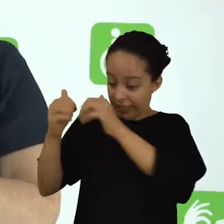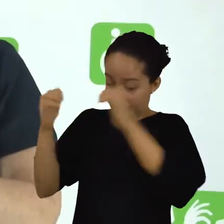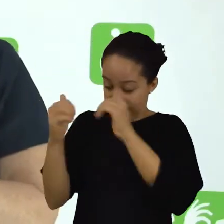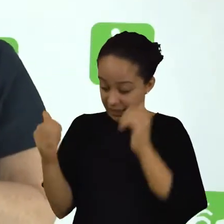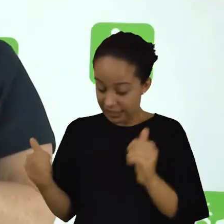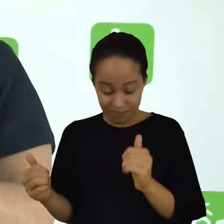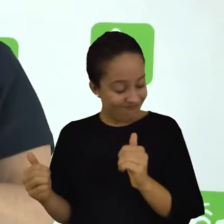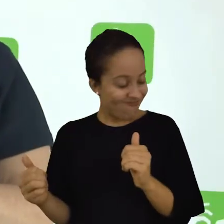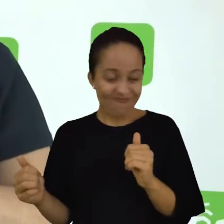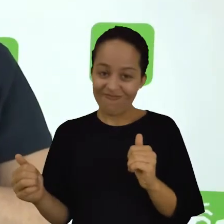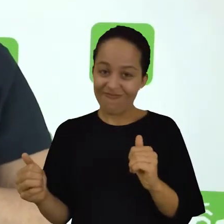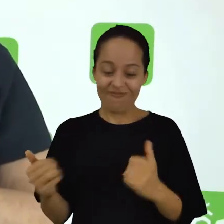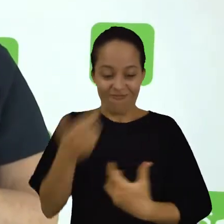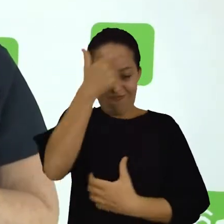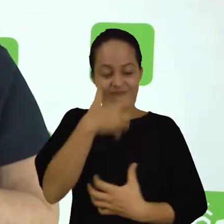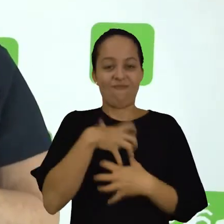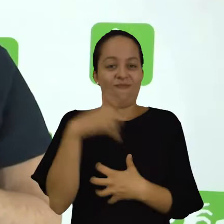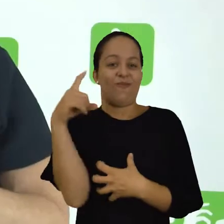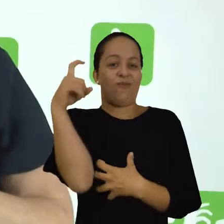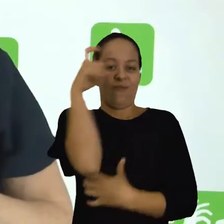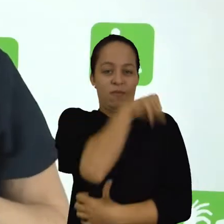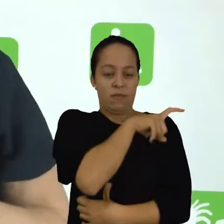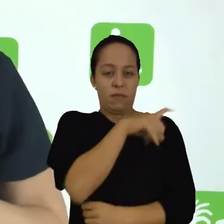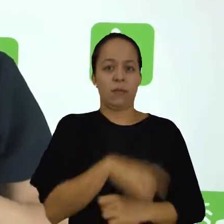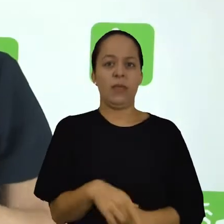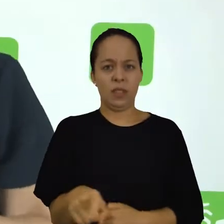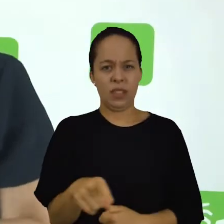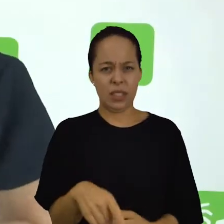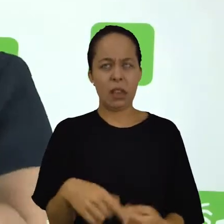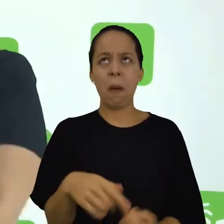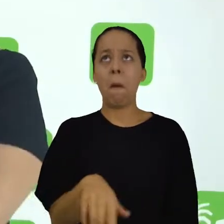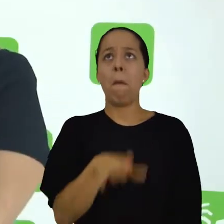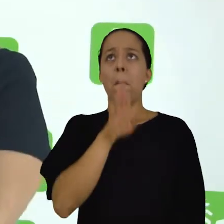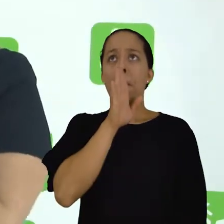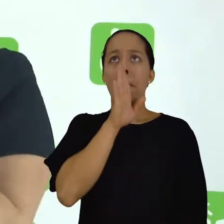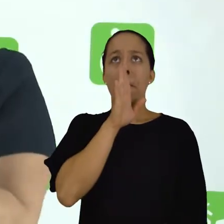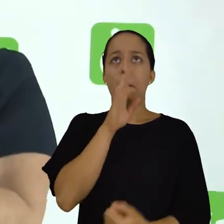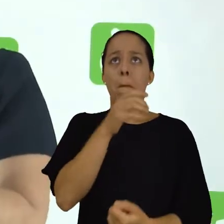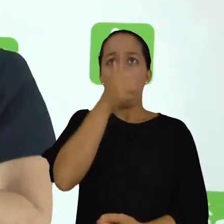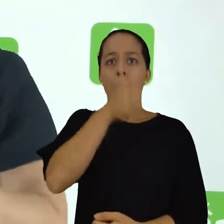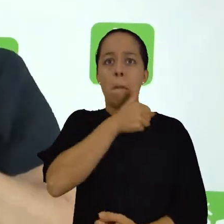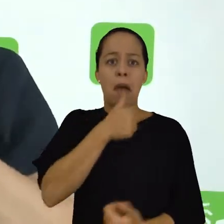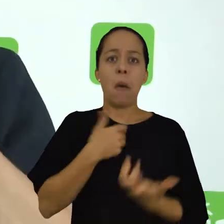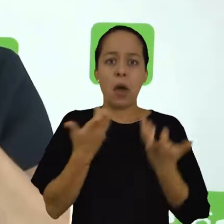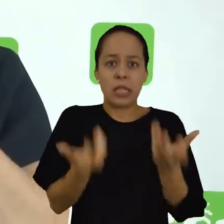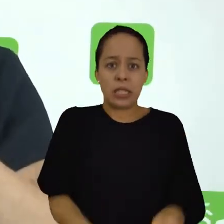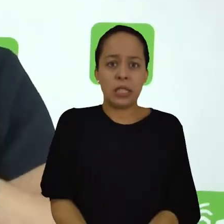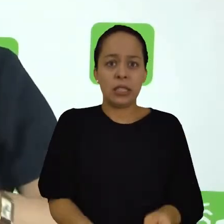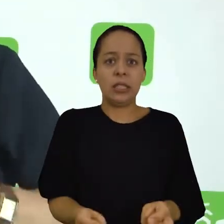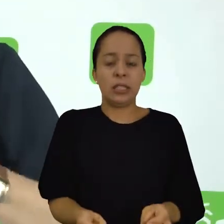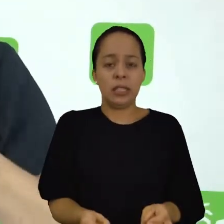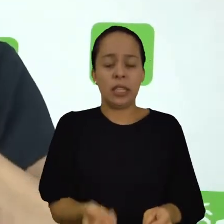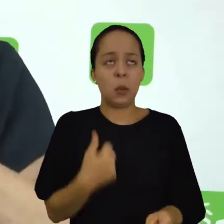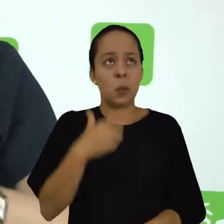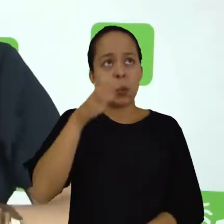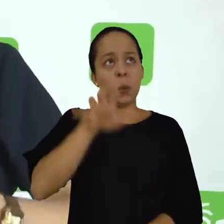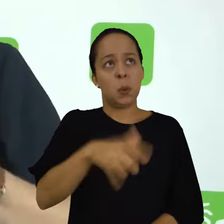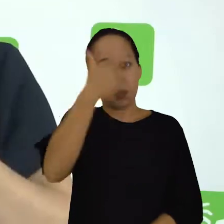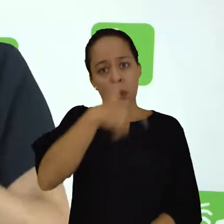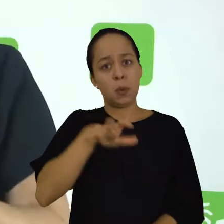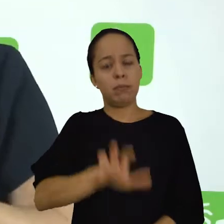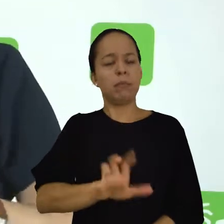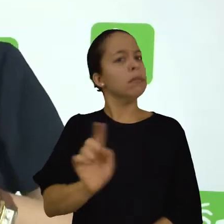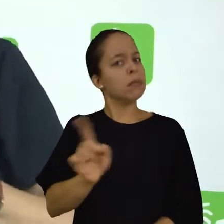isso não quer dizer que você tenha que aceitar e ser dessa forma. Por quê? Porque é algo que você vai